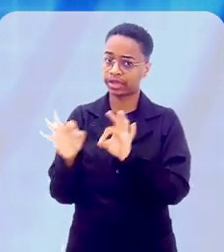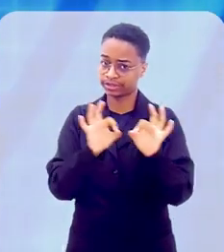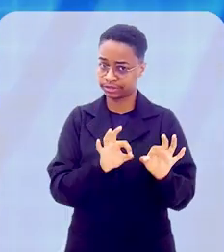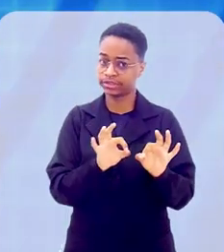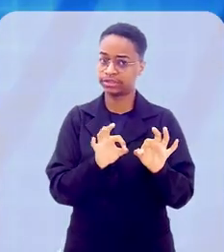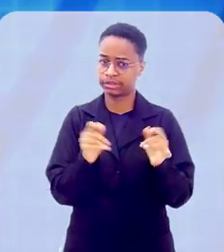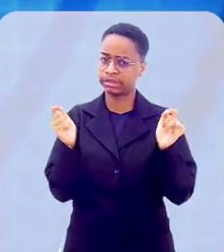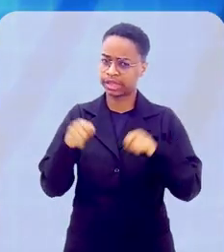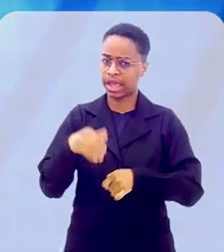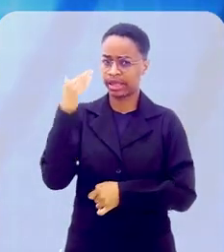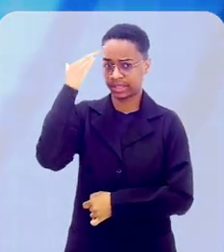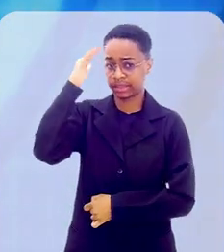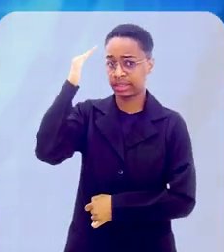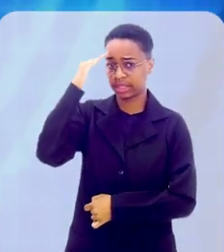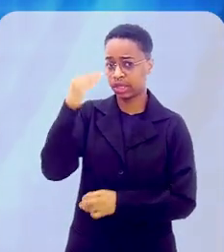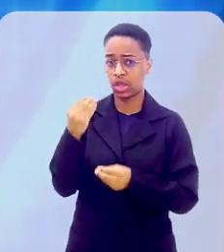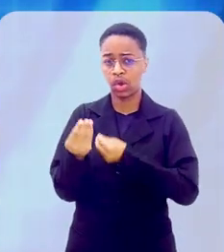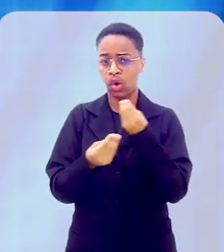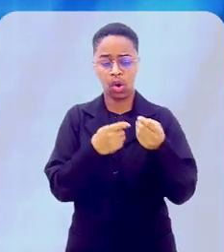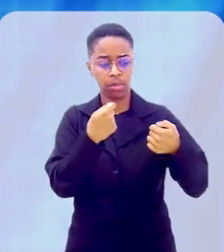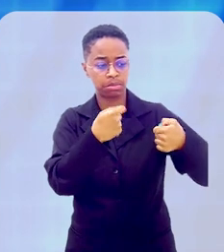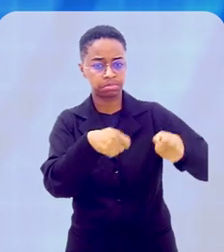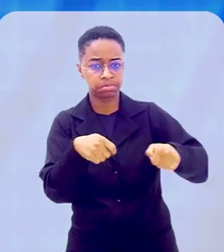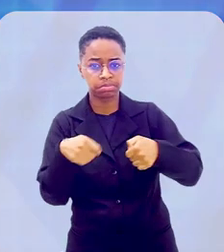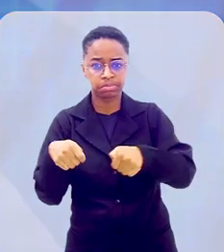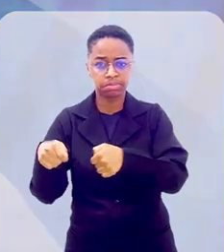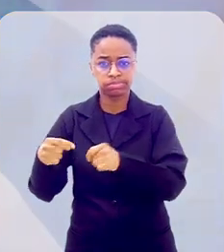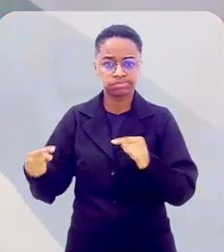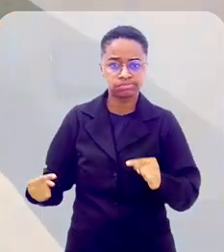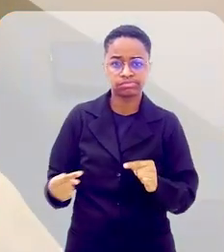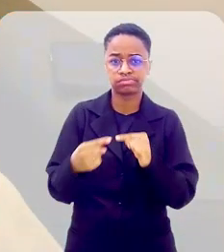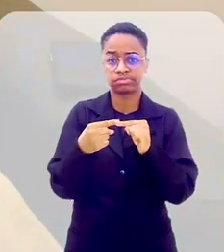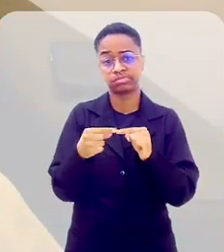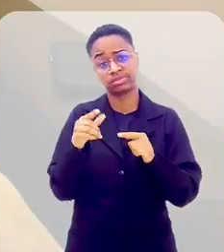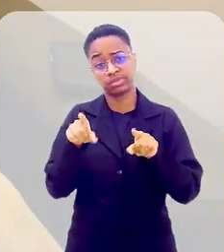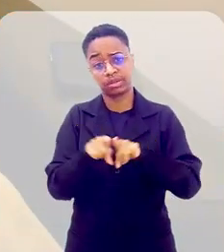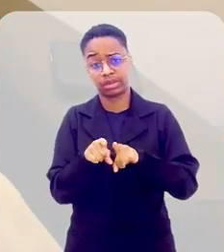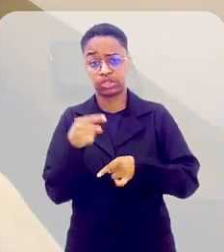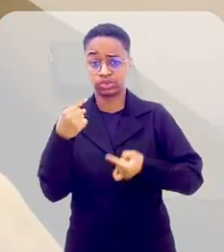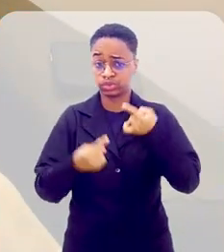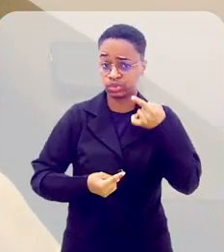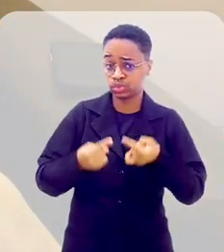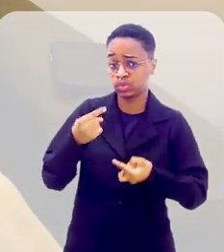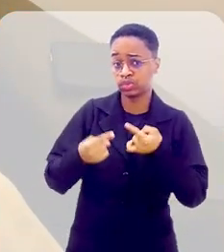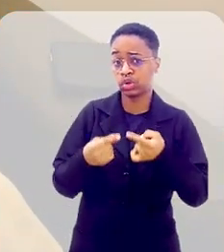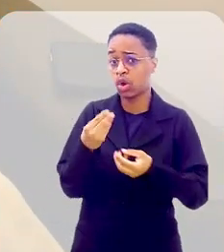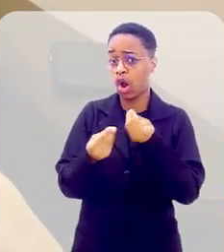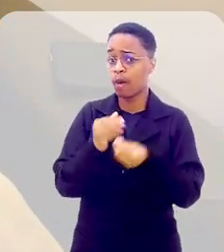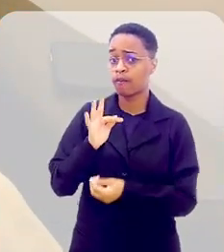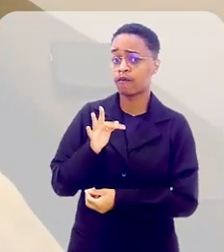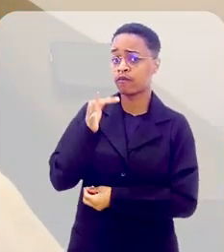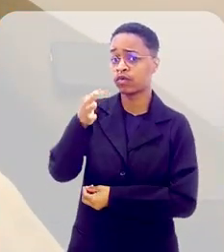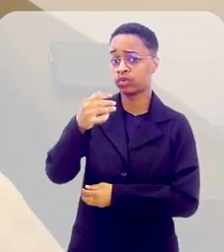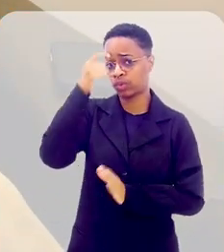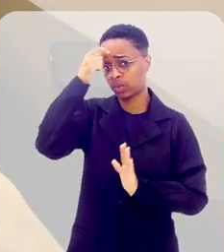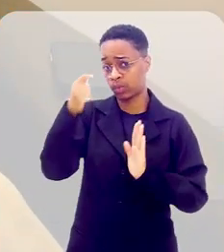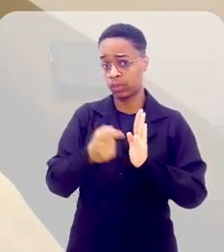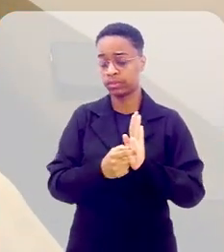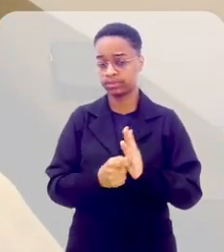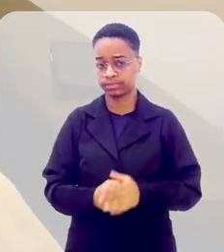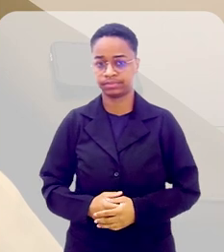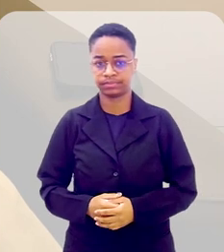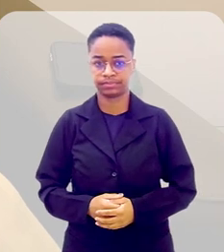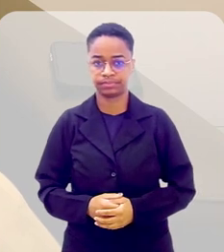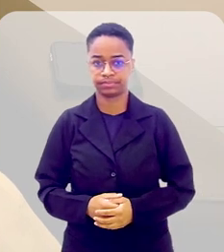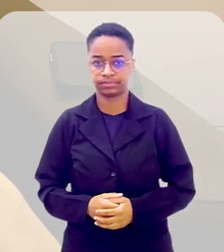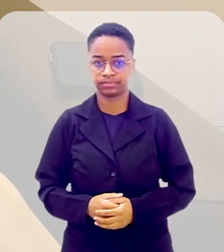para entender-se as demandas e, e que saia se discutir o futuro da inteligência